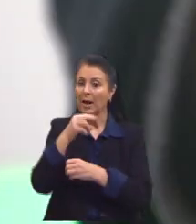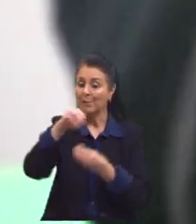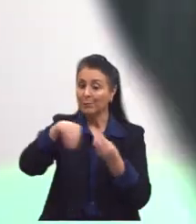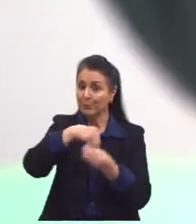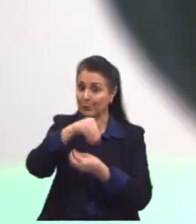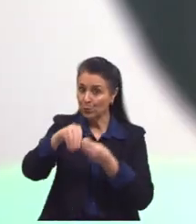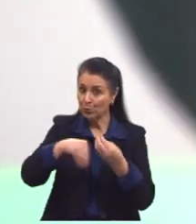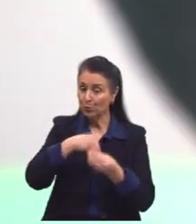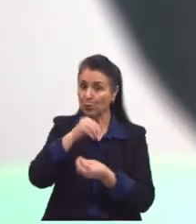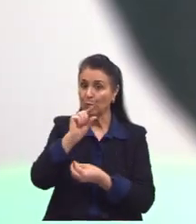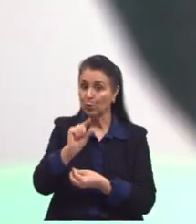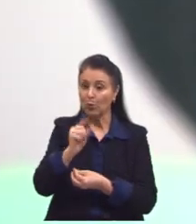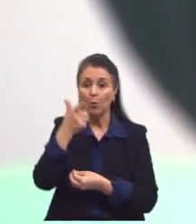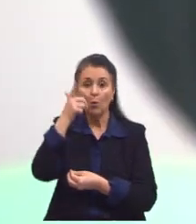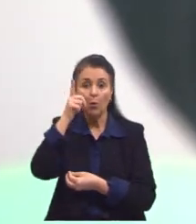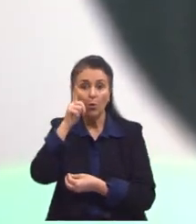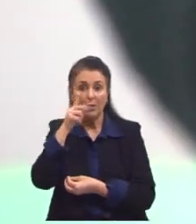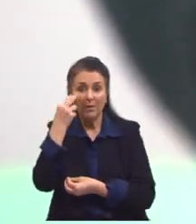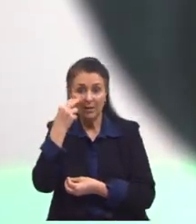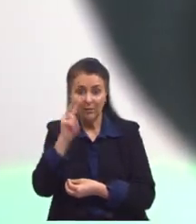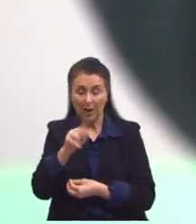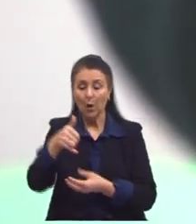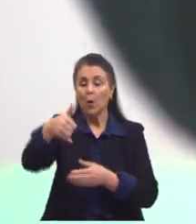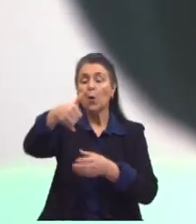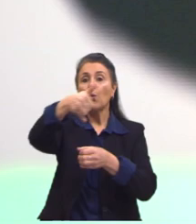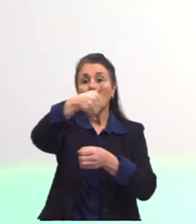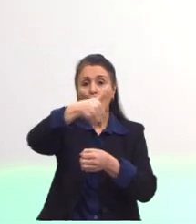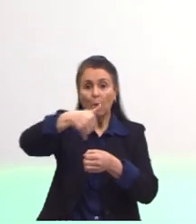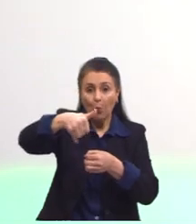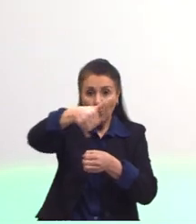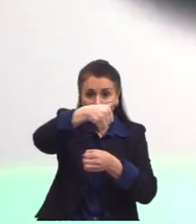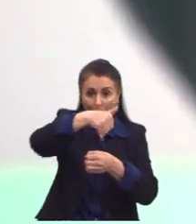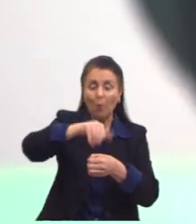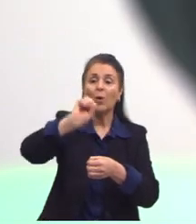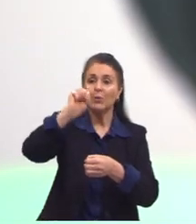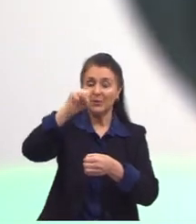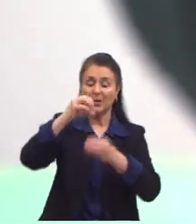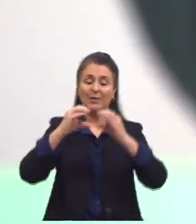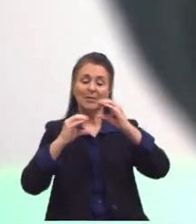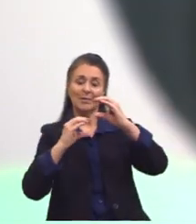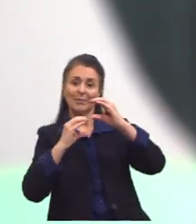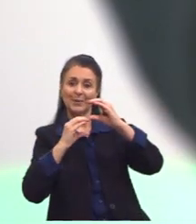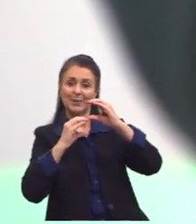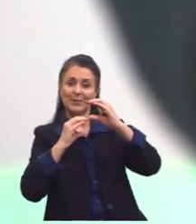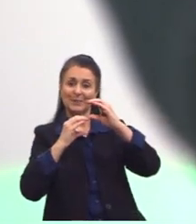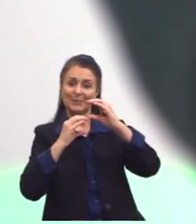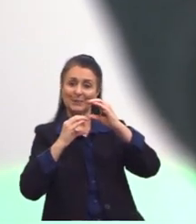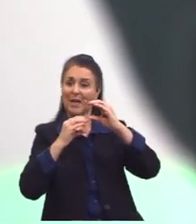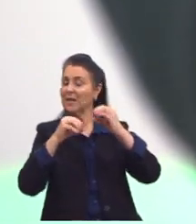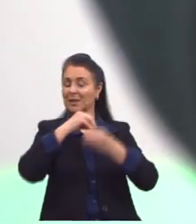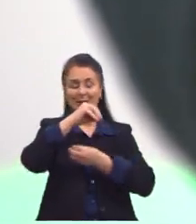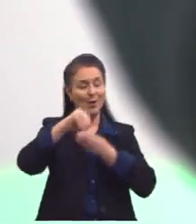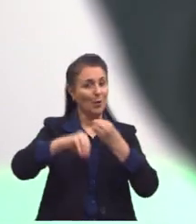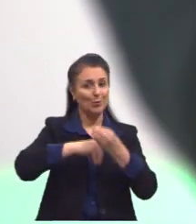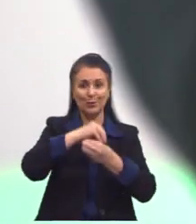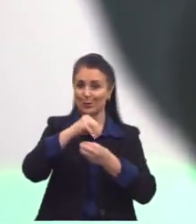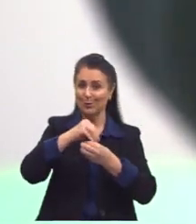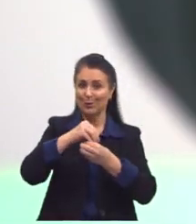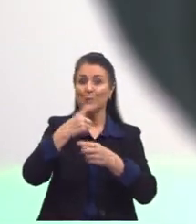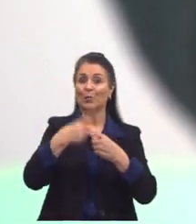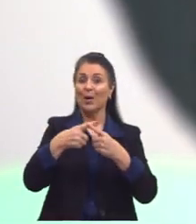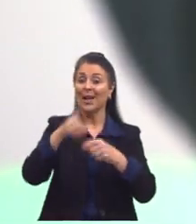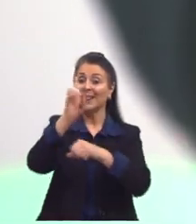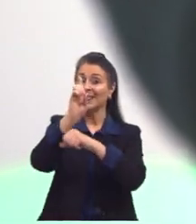aqui, a gente consegue ver o óleo na parte de cima porque ele não cria, a densidade dele é mais baixa